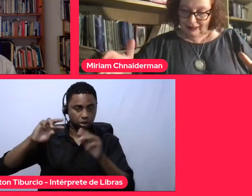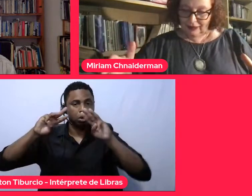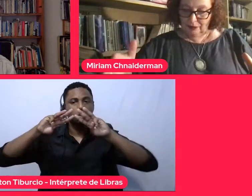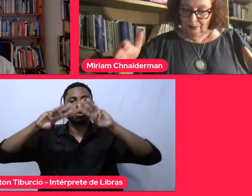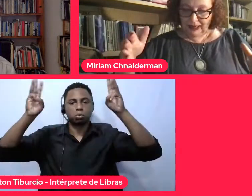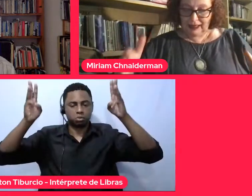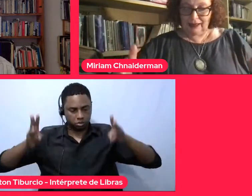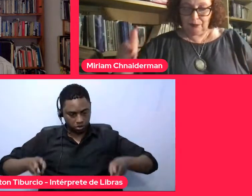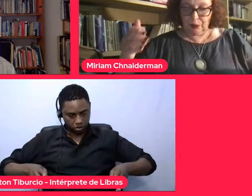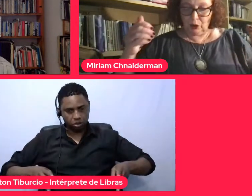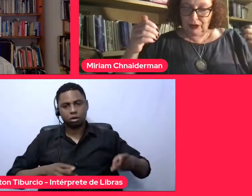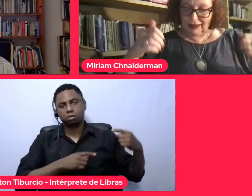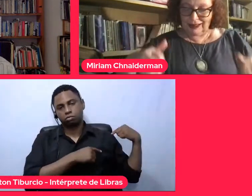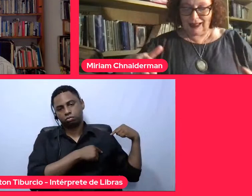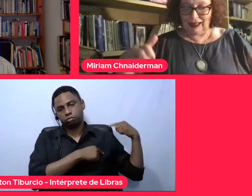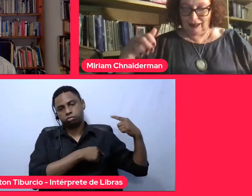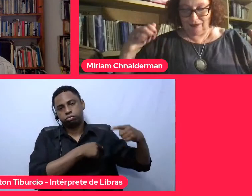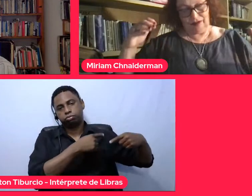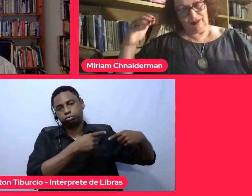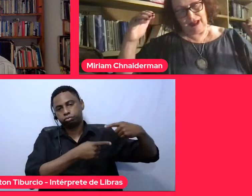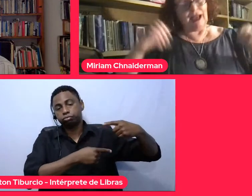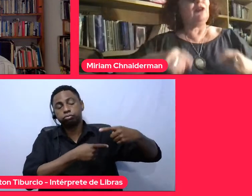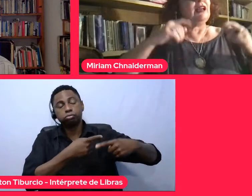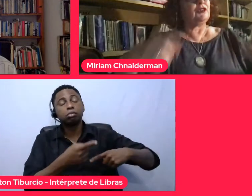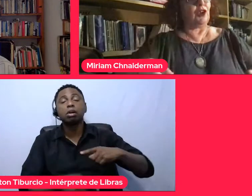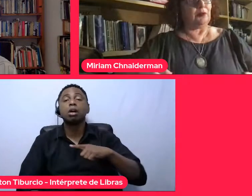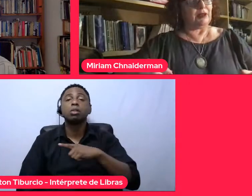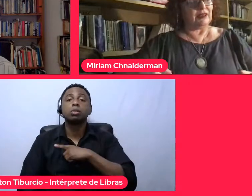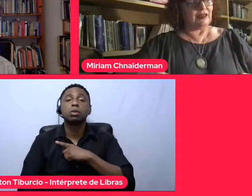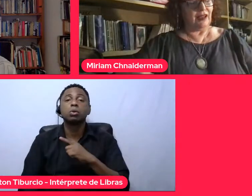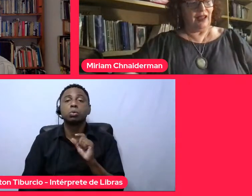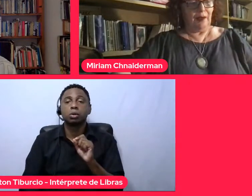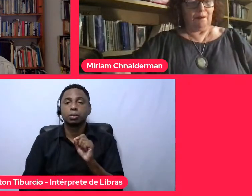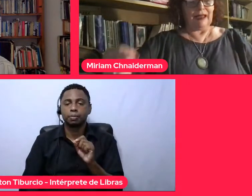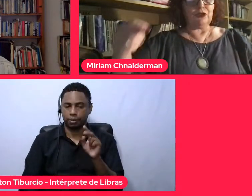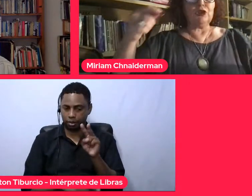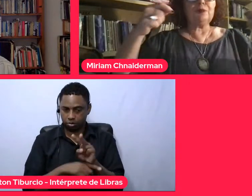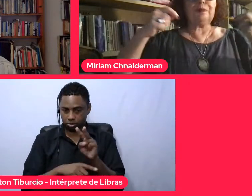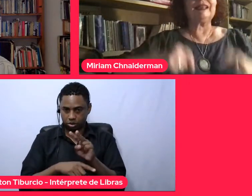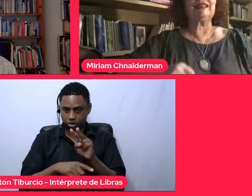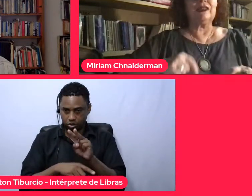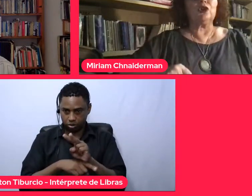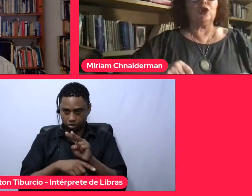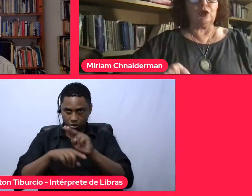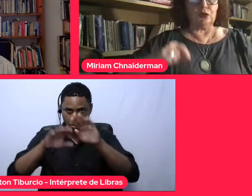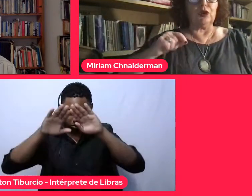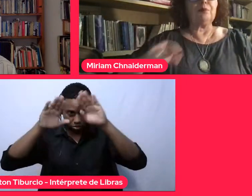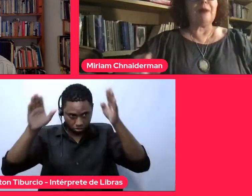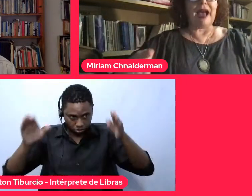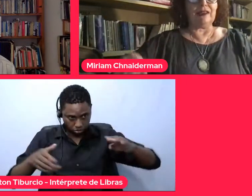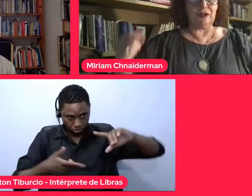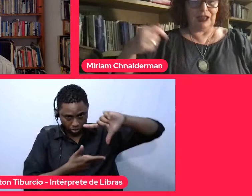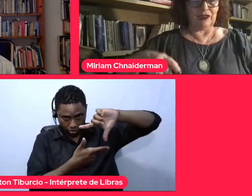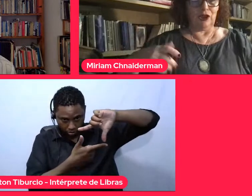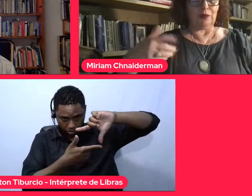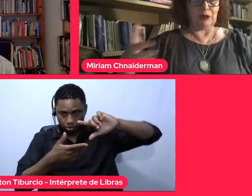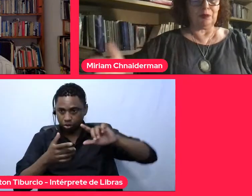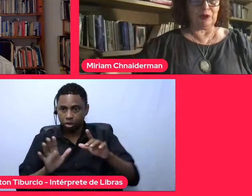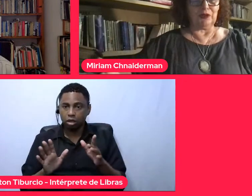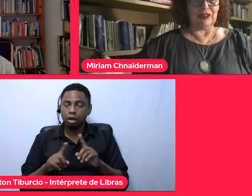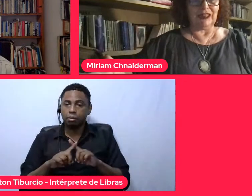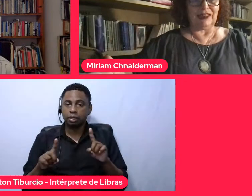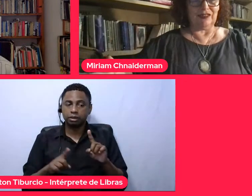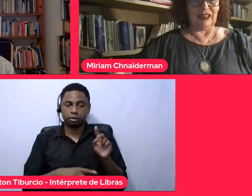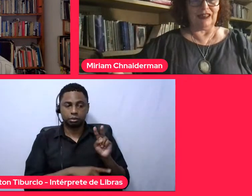existia para proteger não as obras, mas o espectador do impacto que as